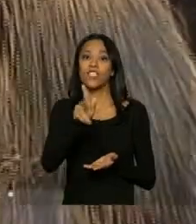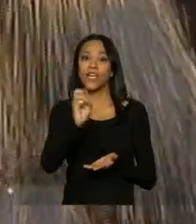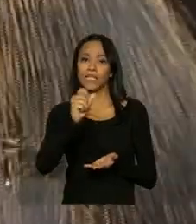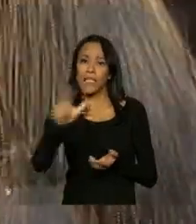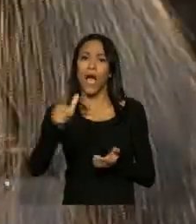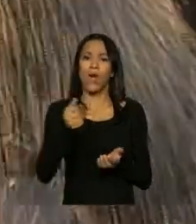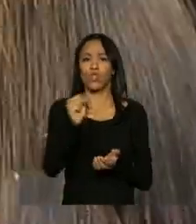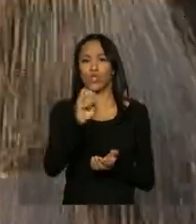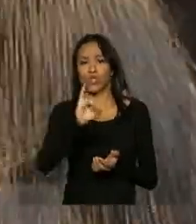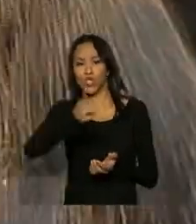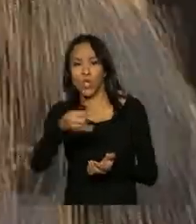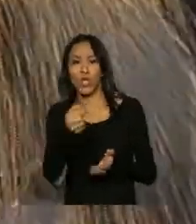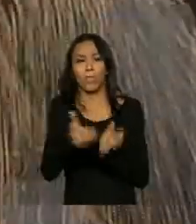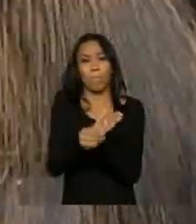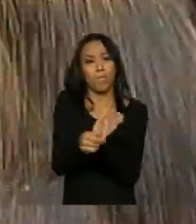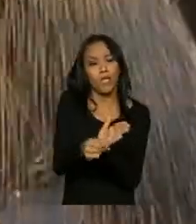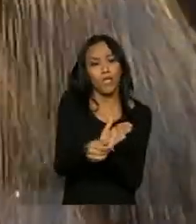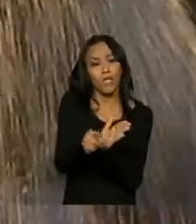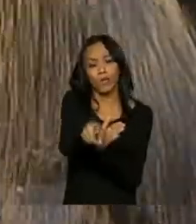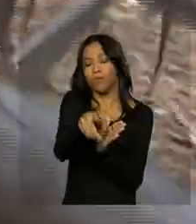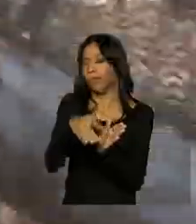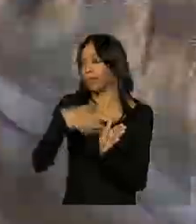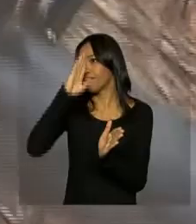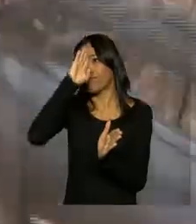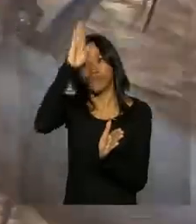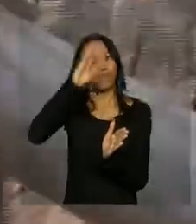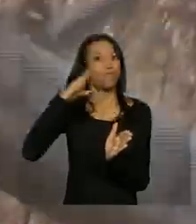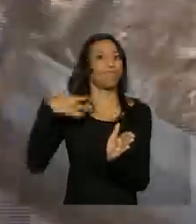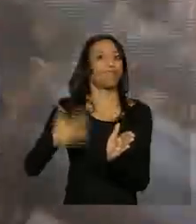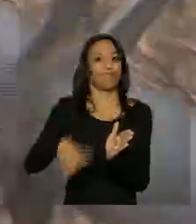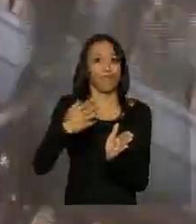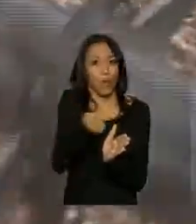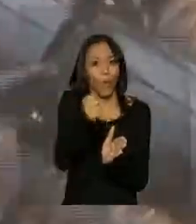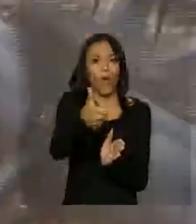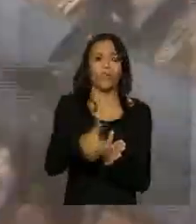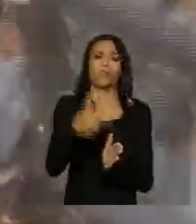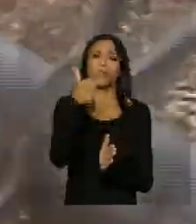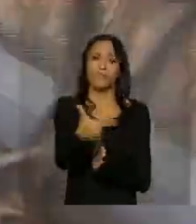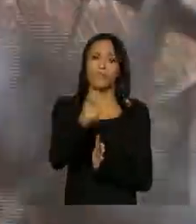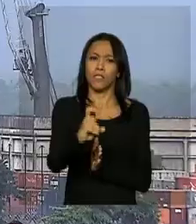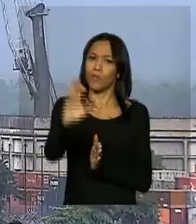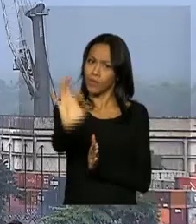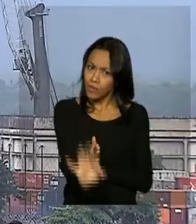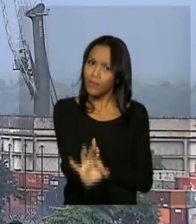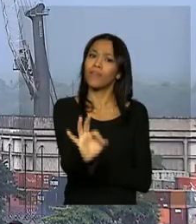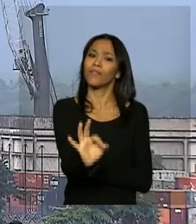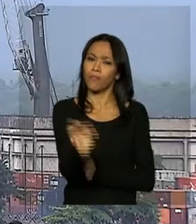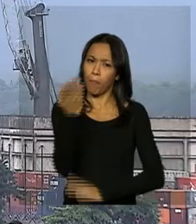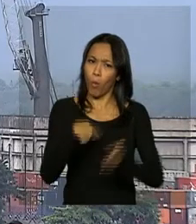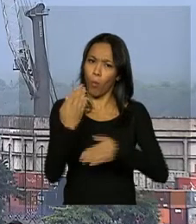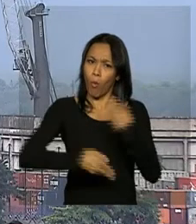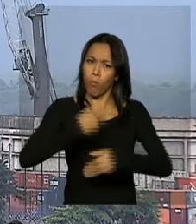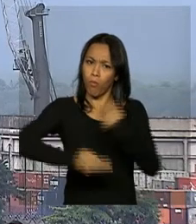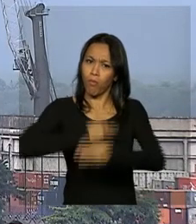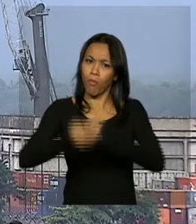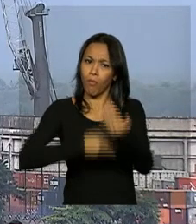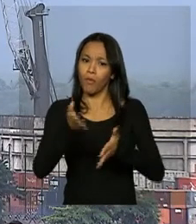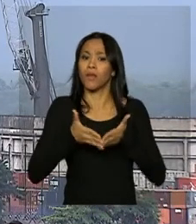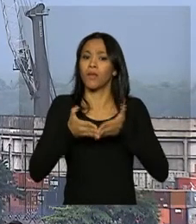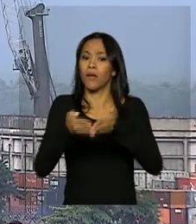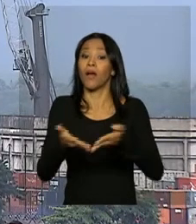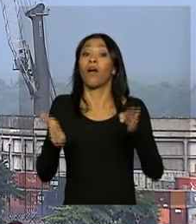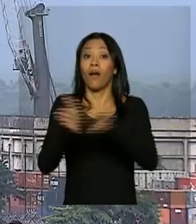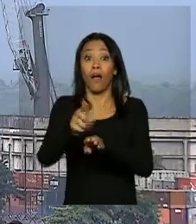soja, trigo e milho, ganham destaque. Representam quase 25% da movimentação no Terminal